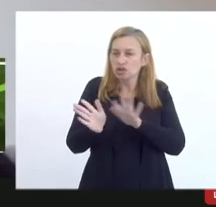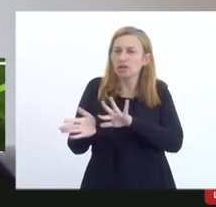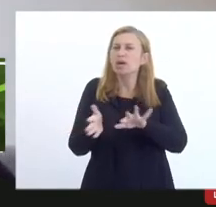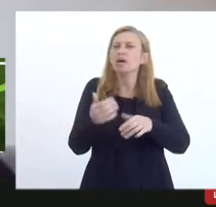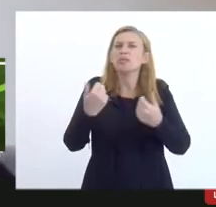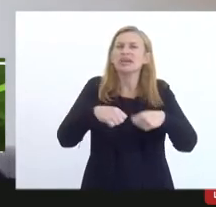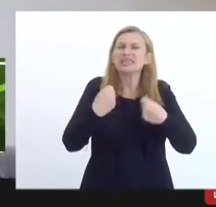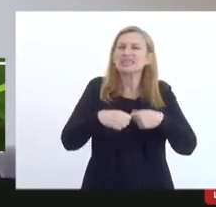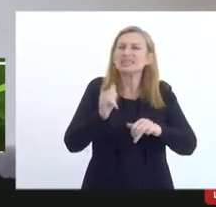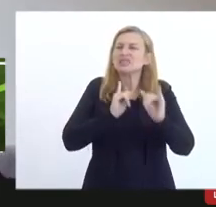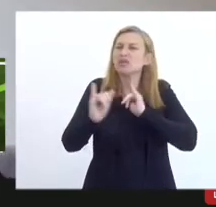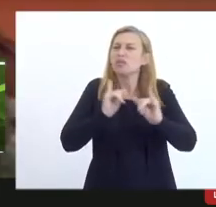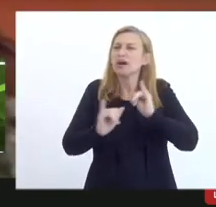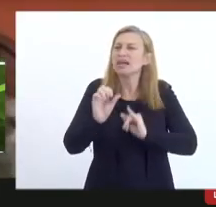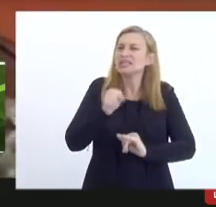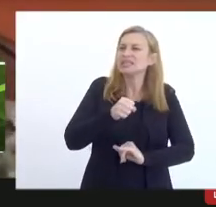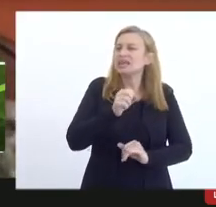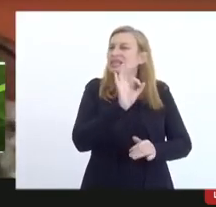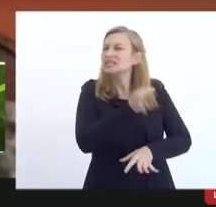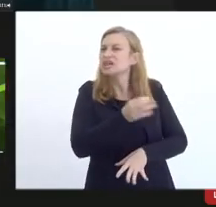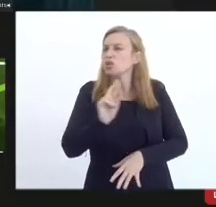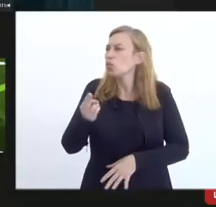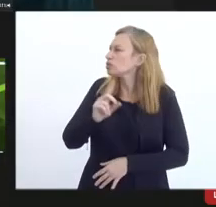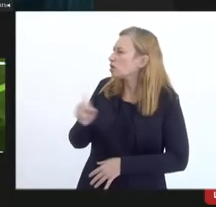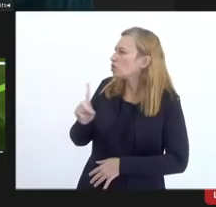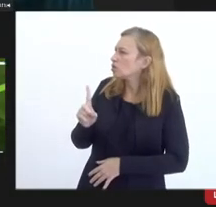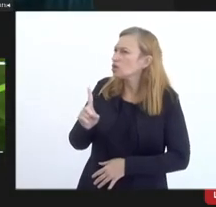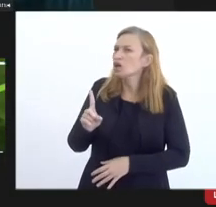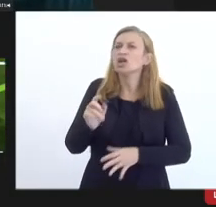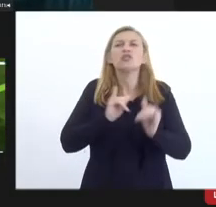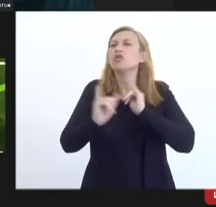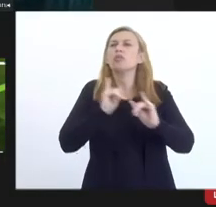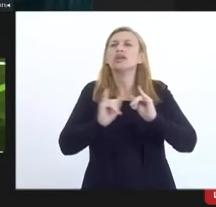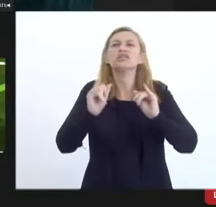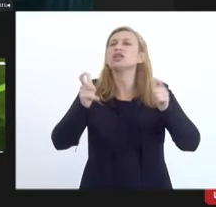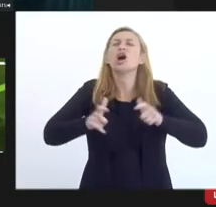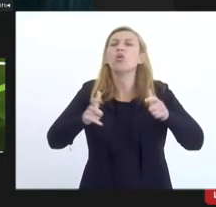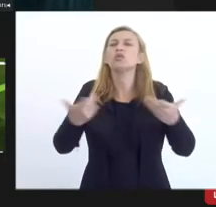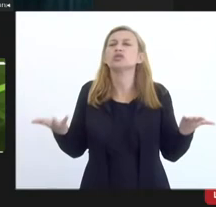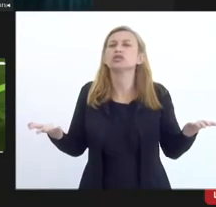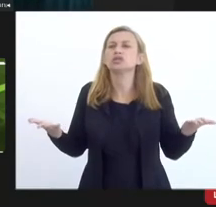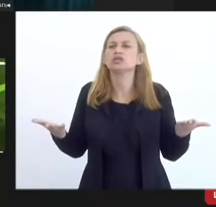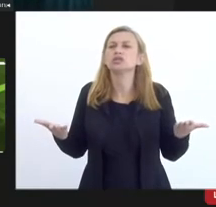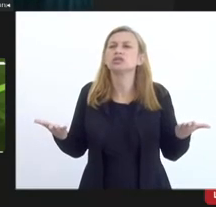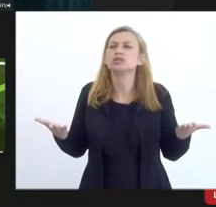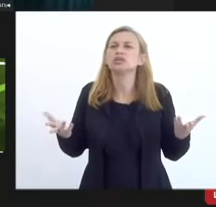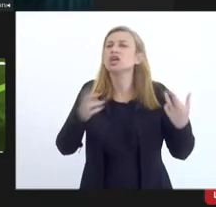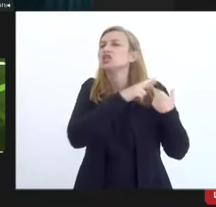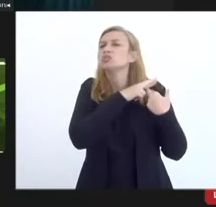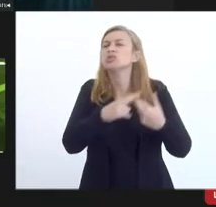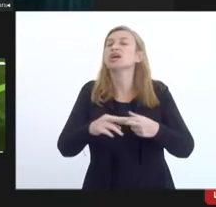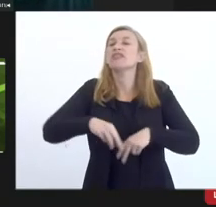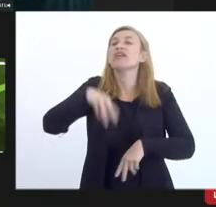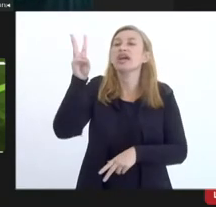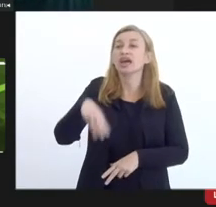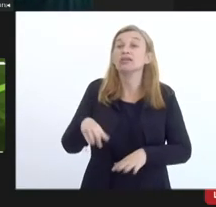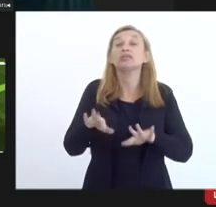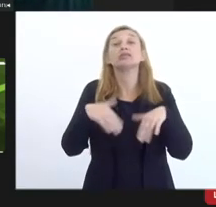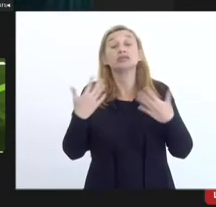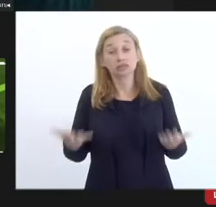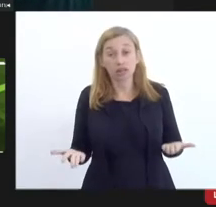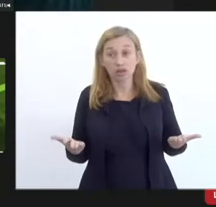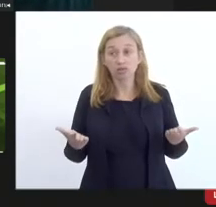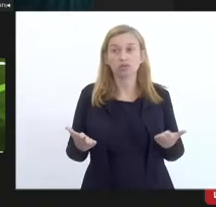inapto ou não não não provém essa informação não é responsável por informar isso é